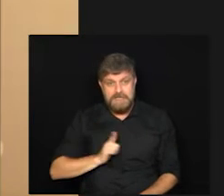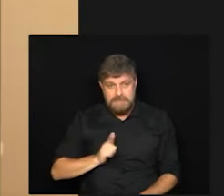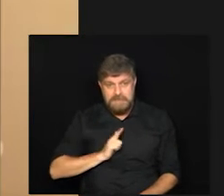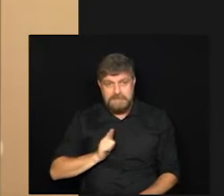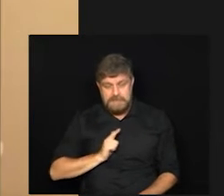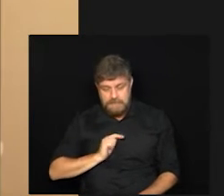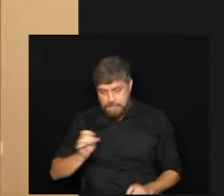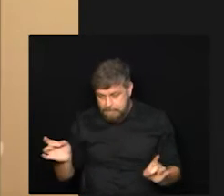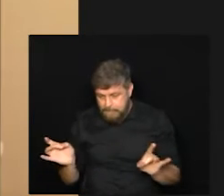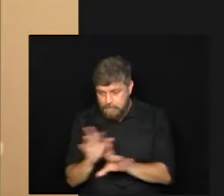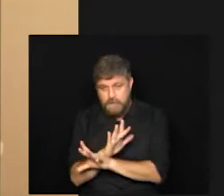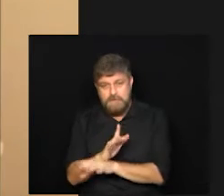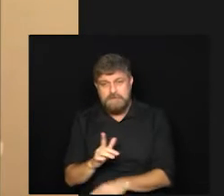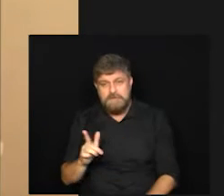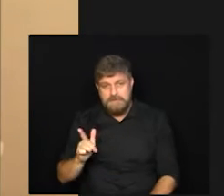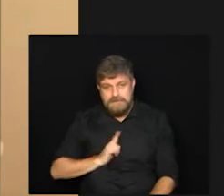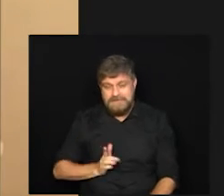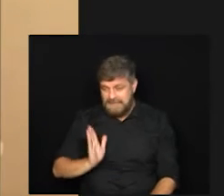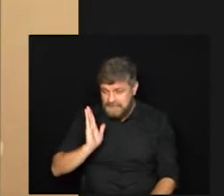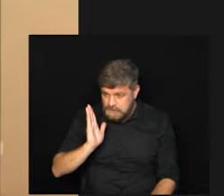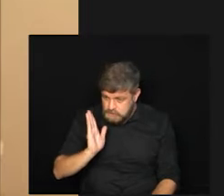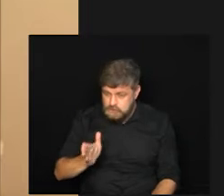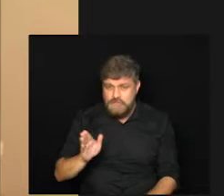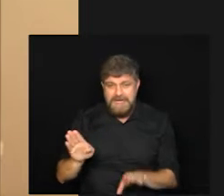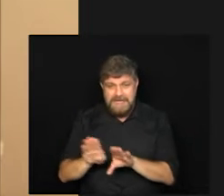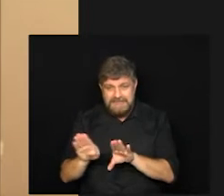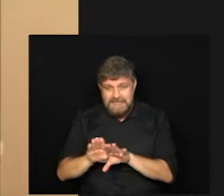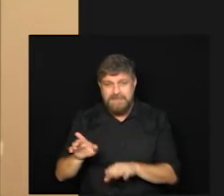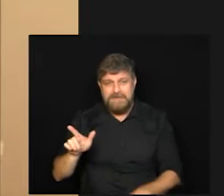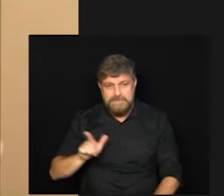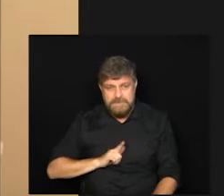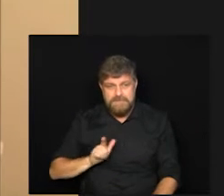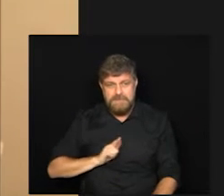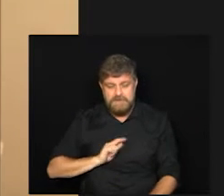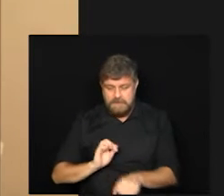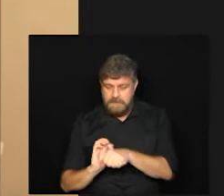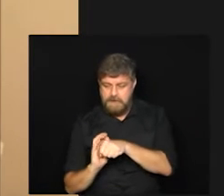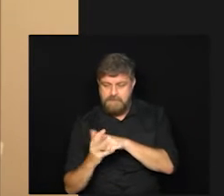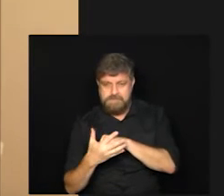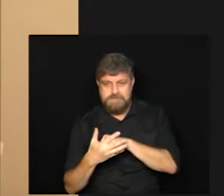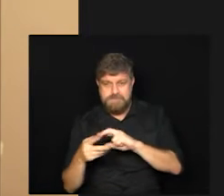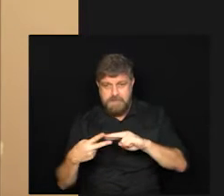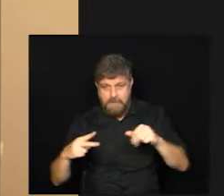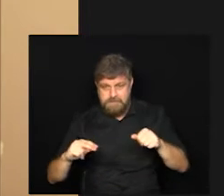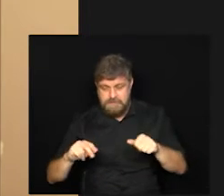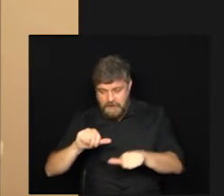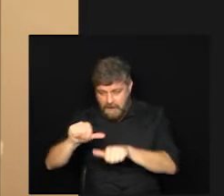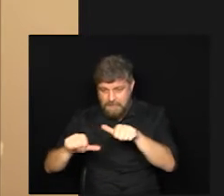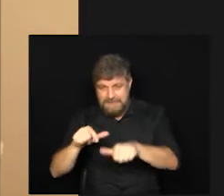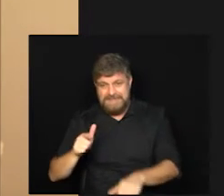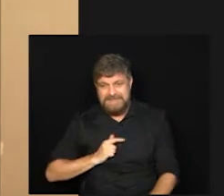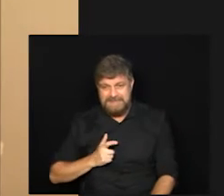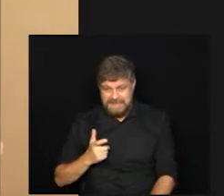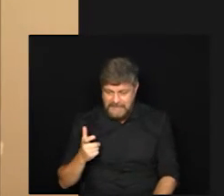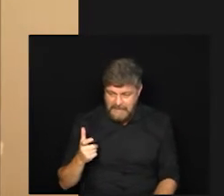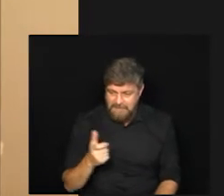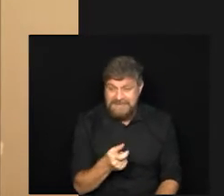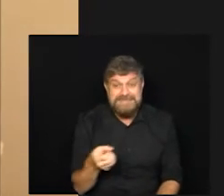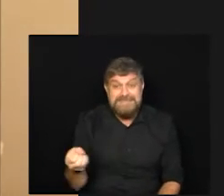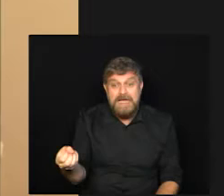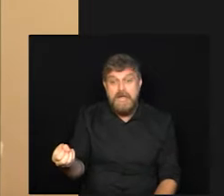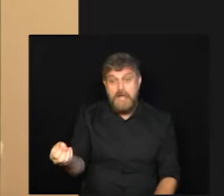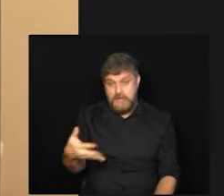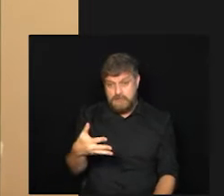desenvolvidas então elas já estão também pegando essas novas cepas para introduzirem novas vacinas